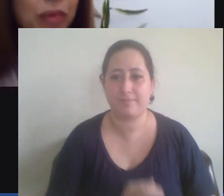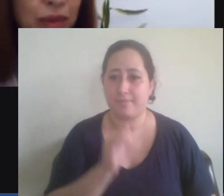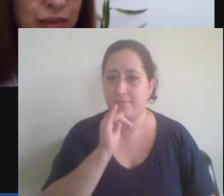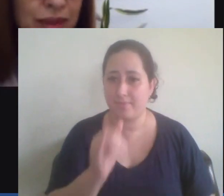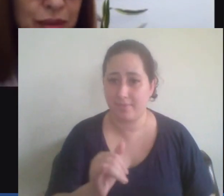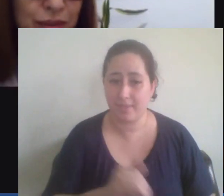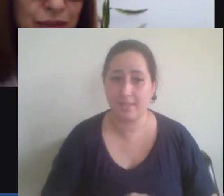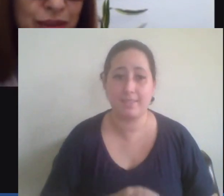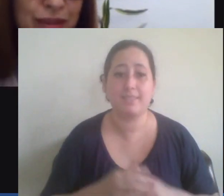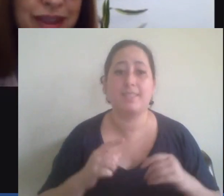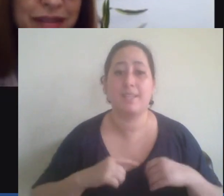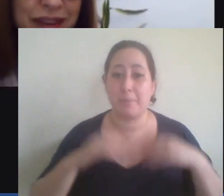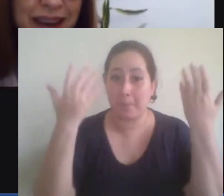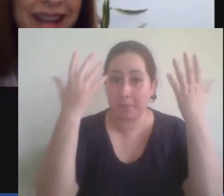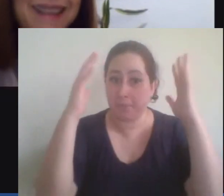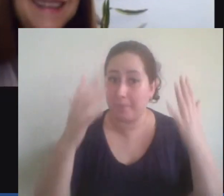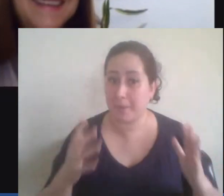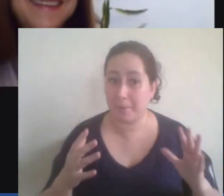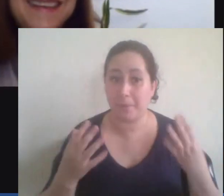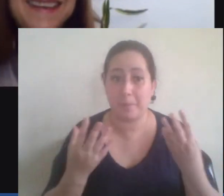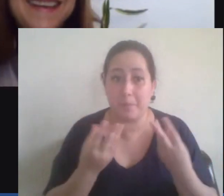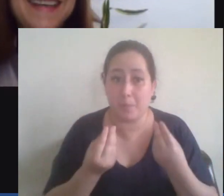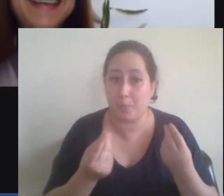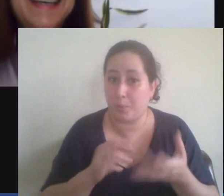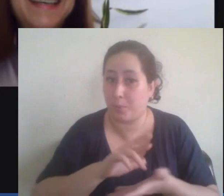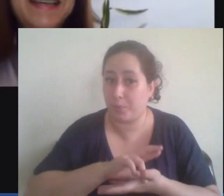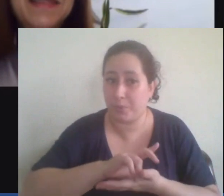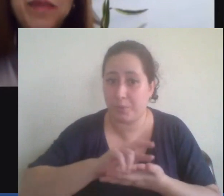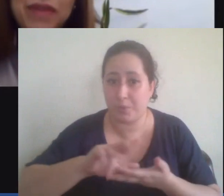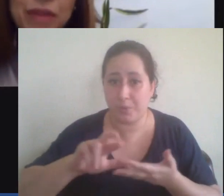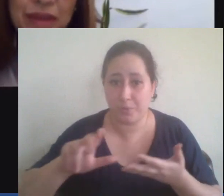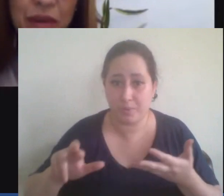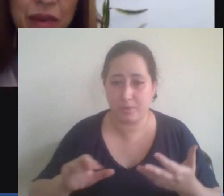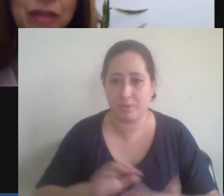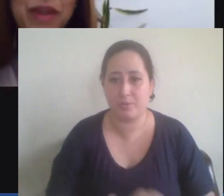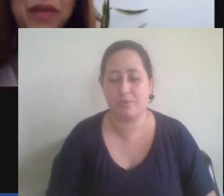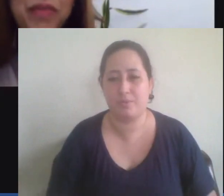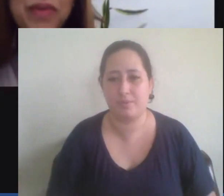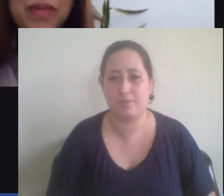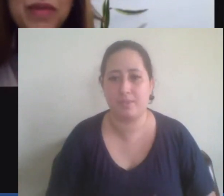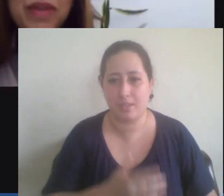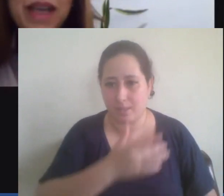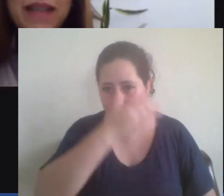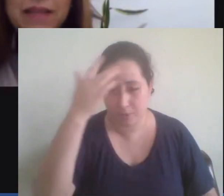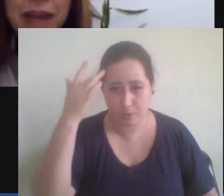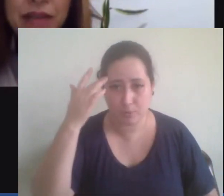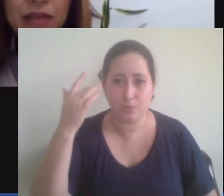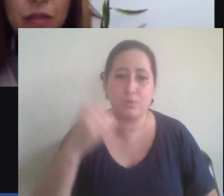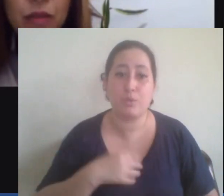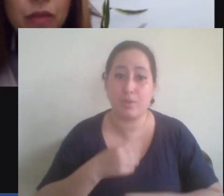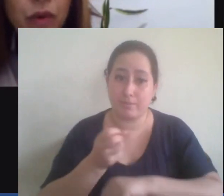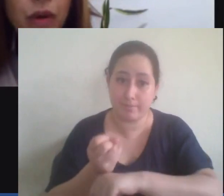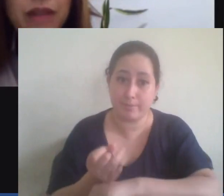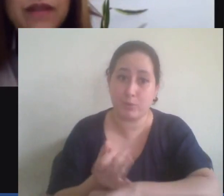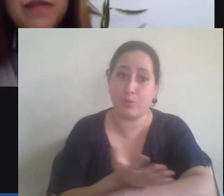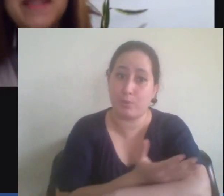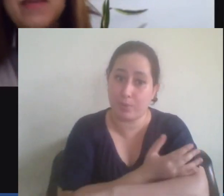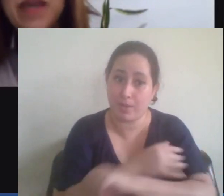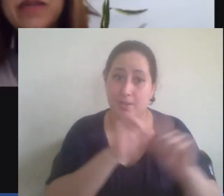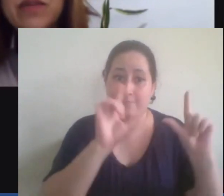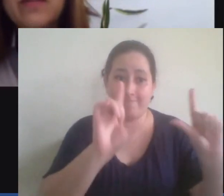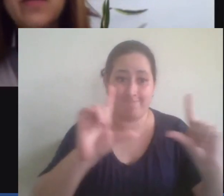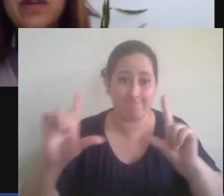elogios também muitos elogios a fala né e as pessoas realmente ficaram muito emocionadas imagens muito